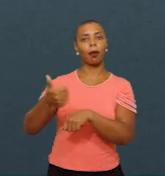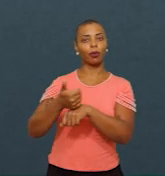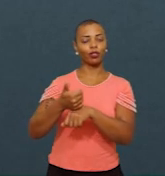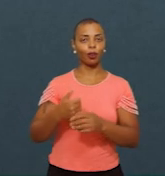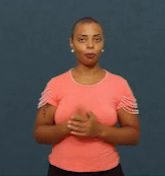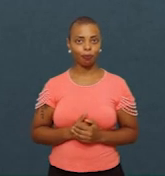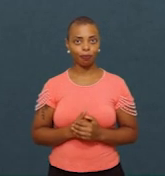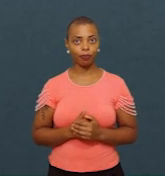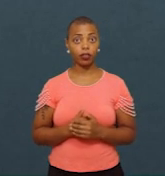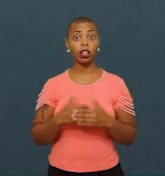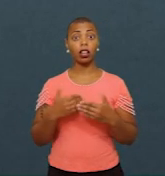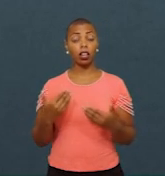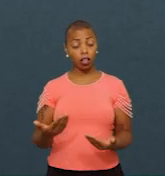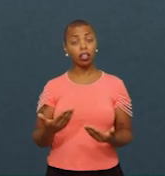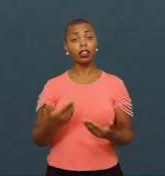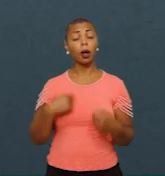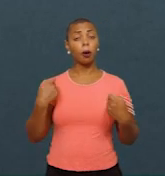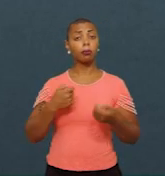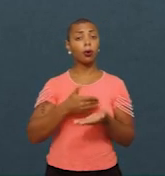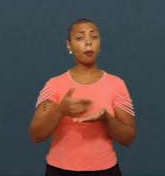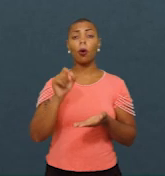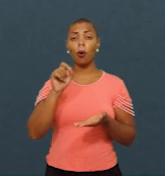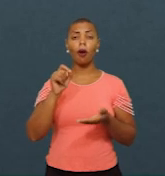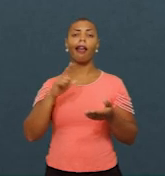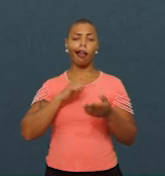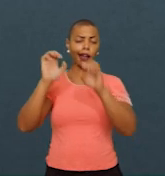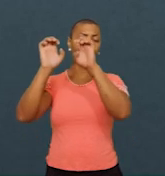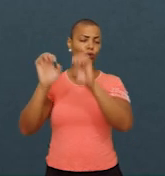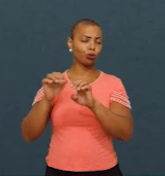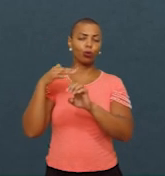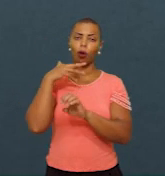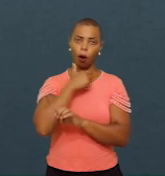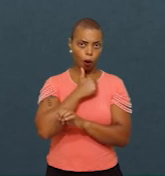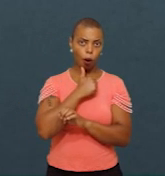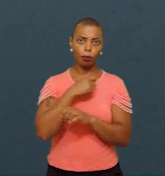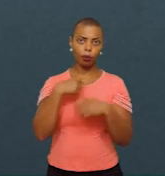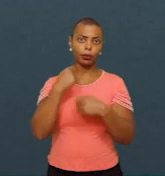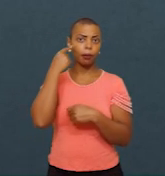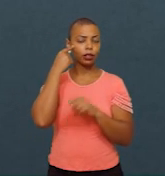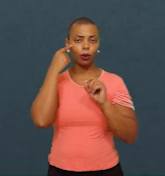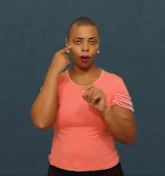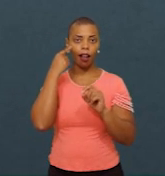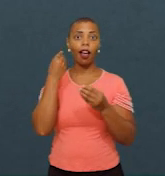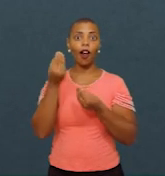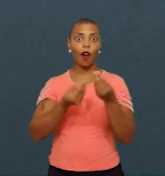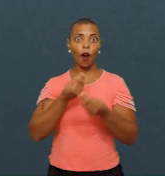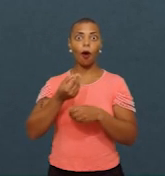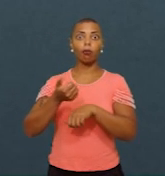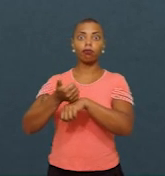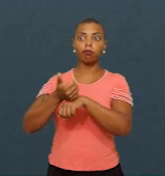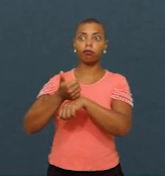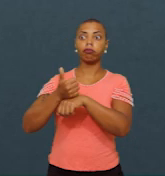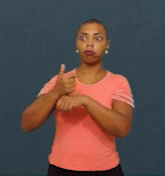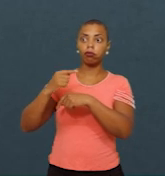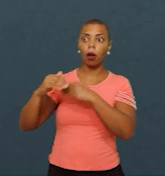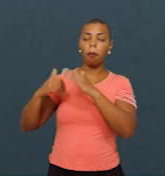precisa partir de um ponto que é mais estrutural, evidentemente, que é pensar na atratividade dessa carreira. Então, na medida em que a